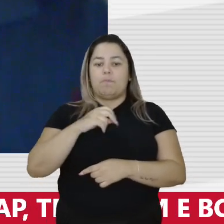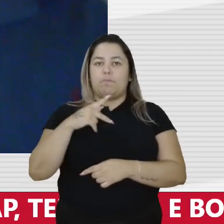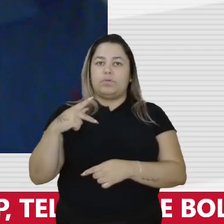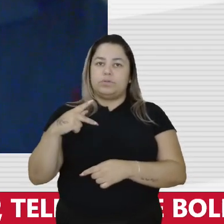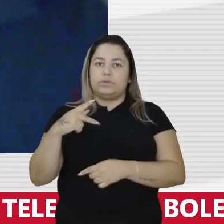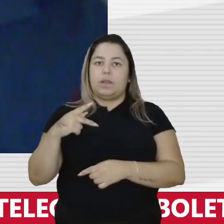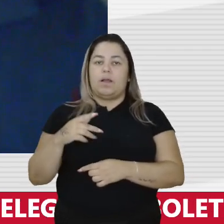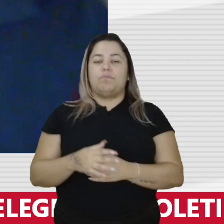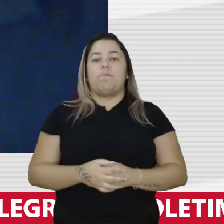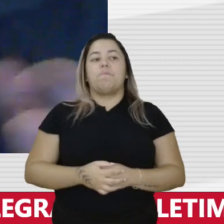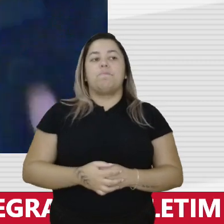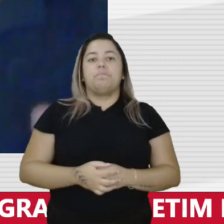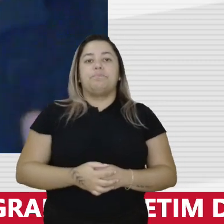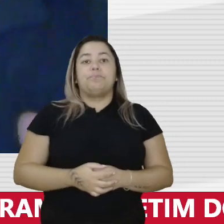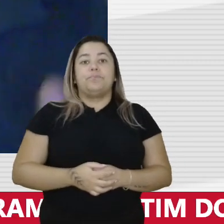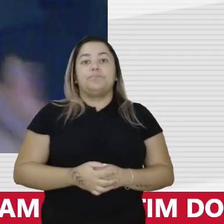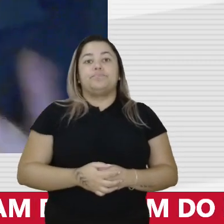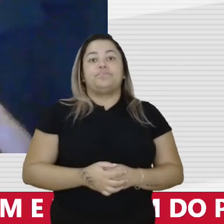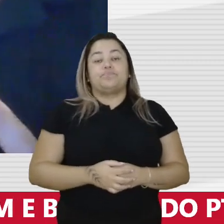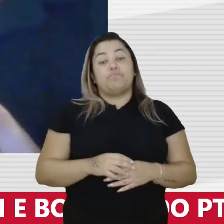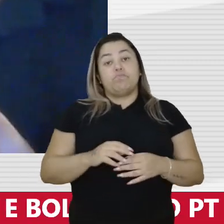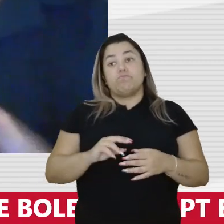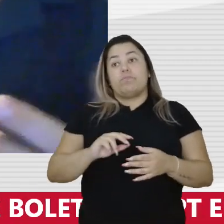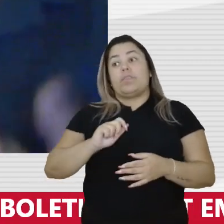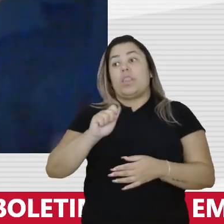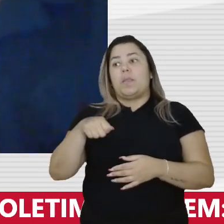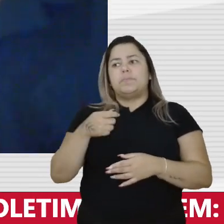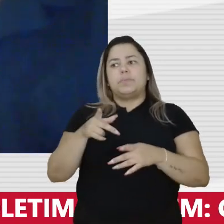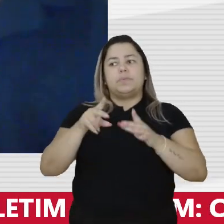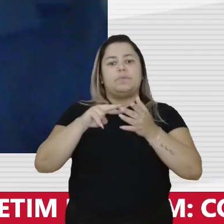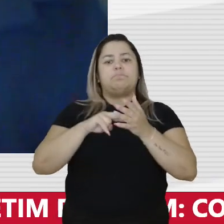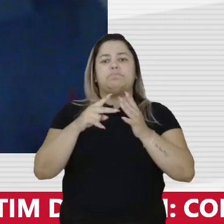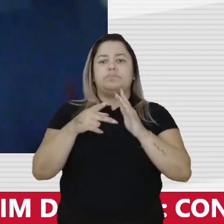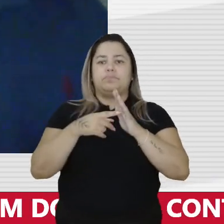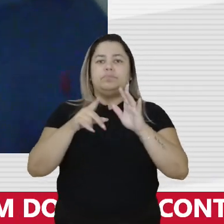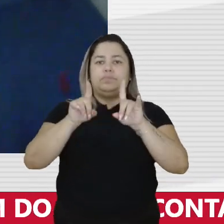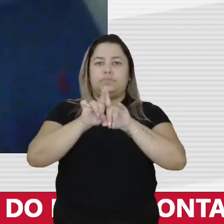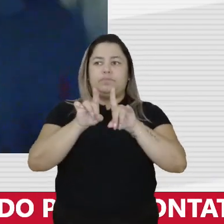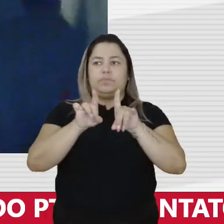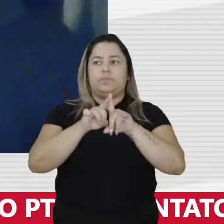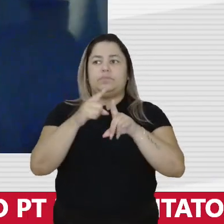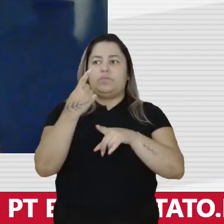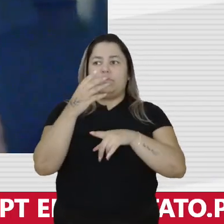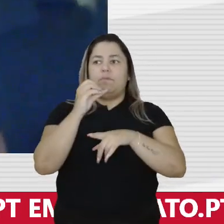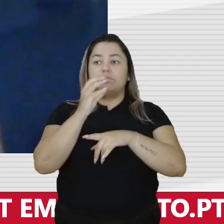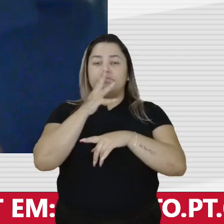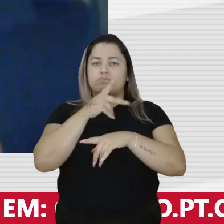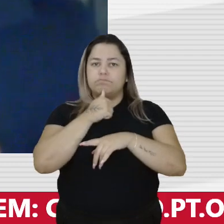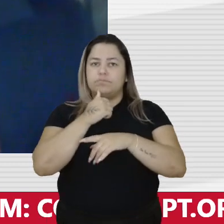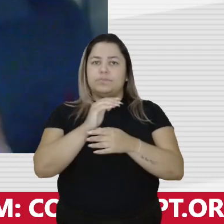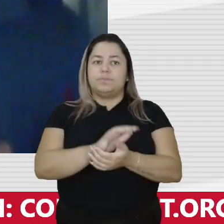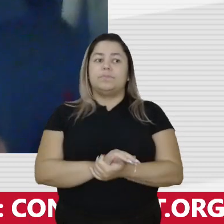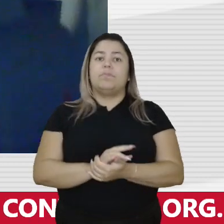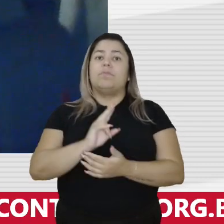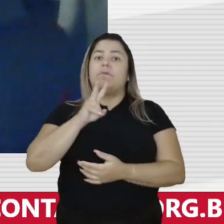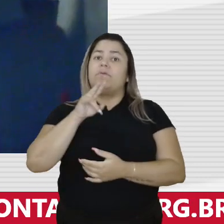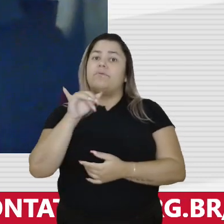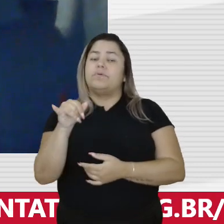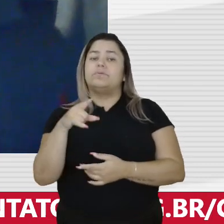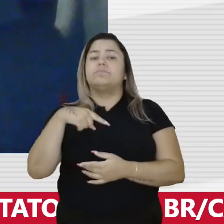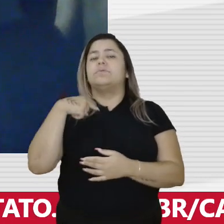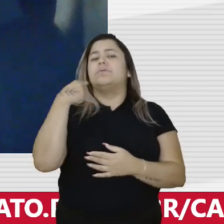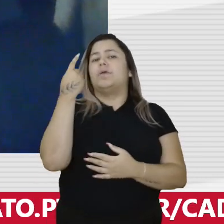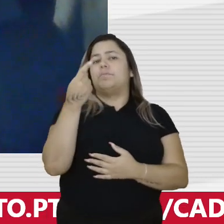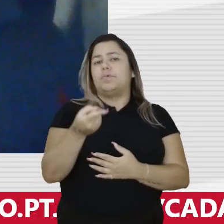Portanto, muito simbólico, porque foi a última sessão, demorou 10 anos, é quem vai ser, na verdade, depois,